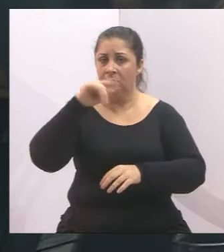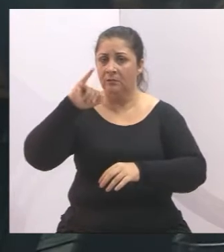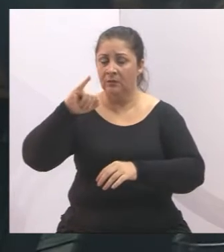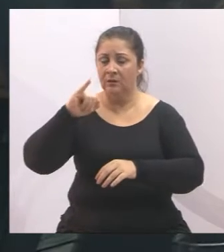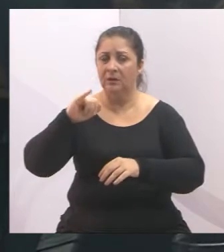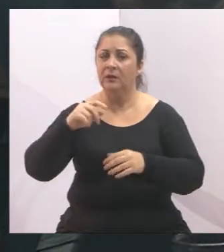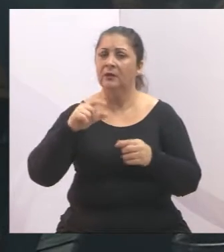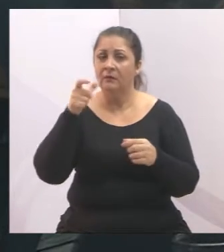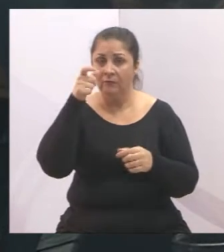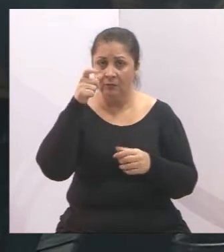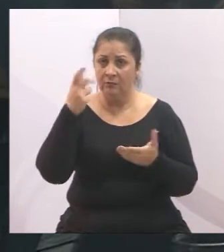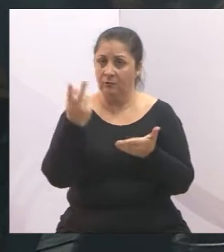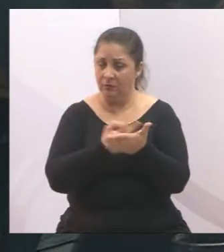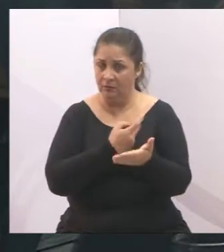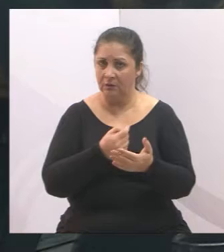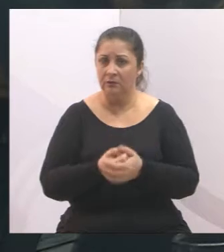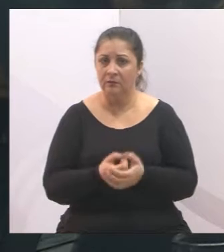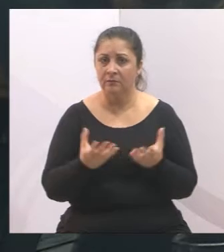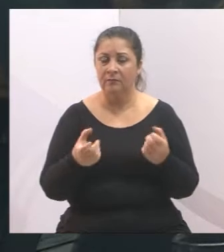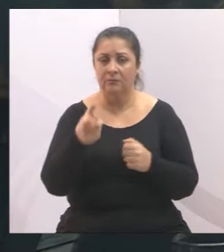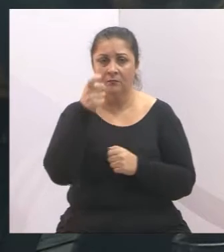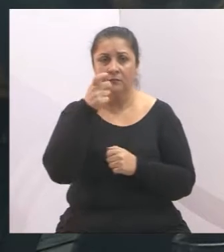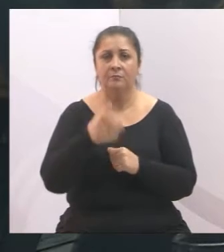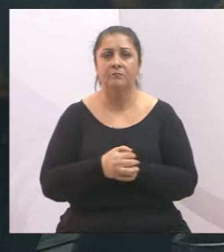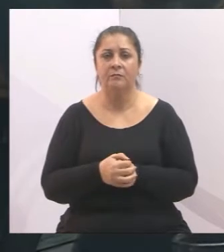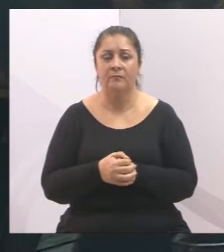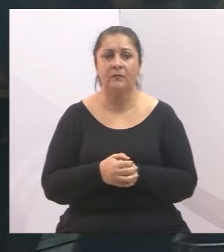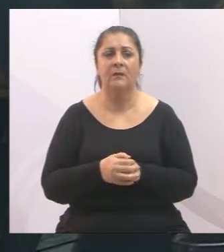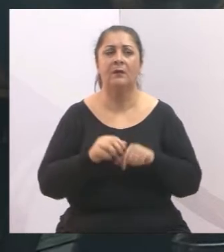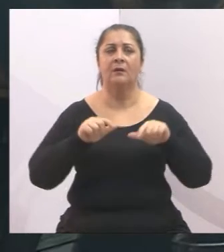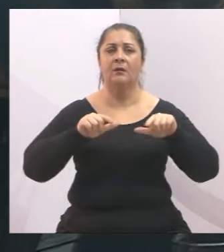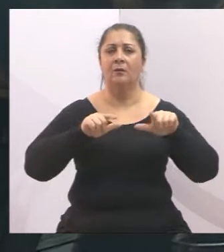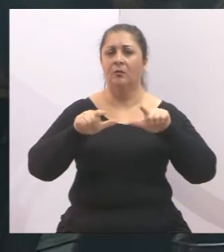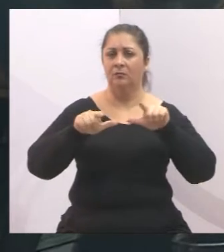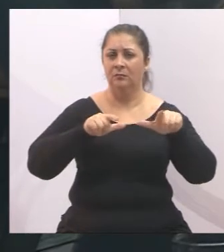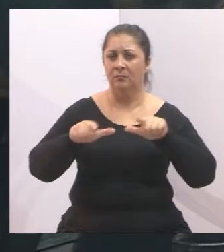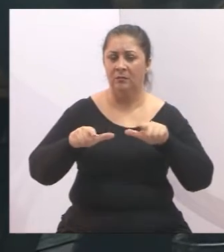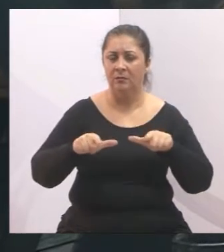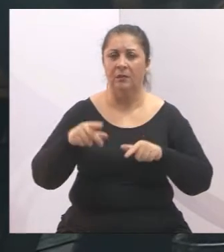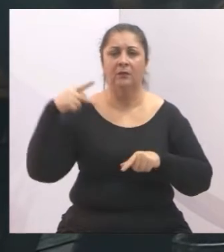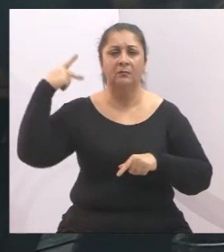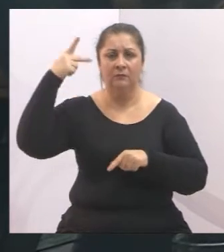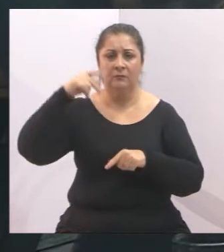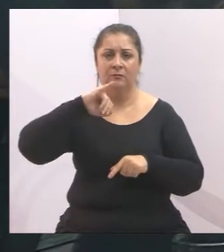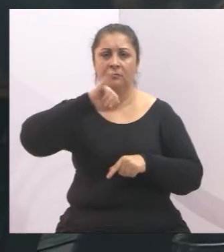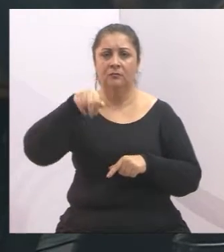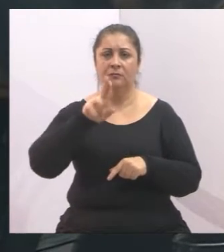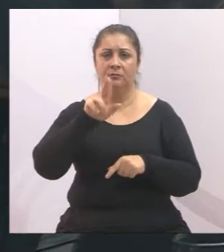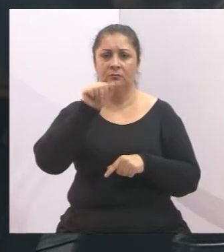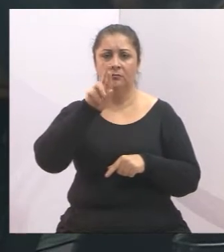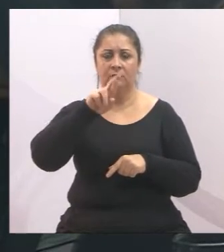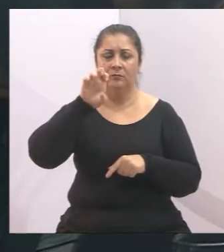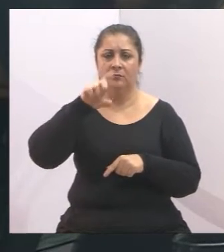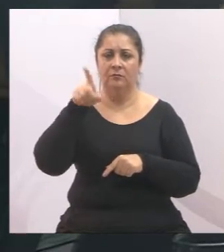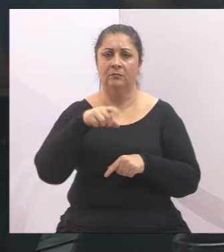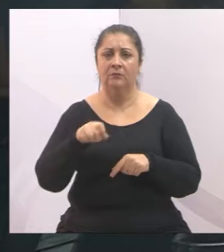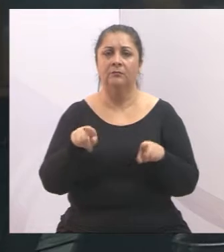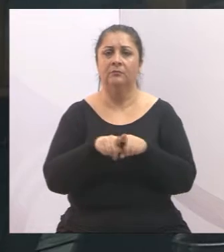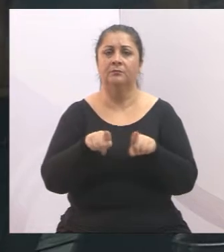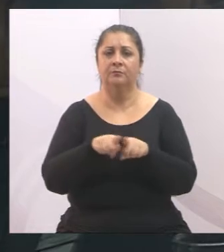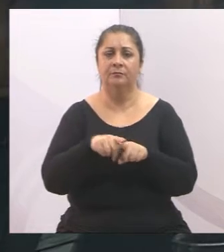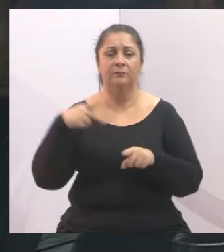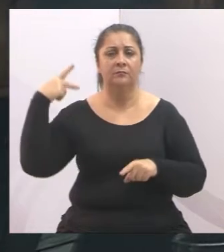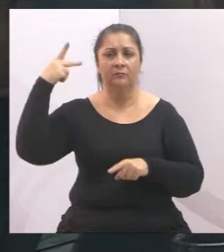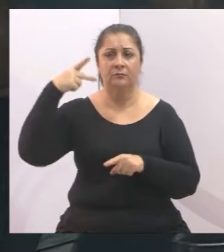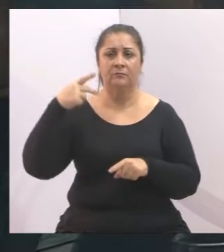Parlamentar de Inquérito, e aí eu quero registrar aqui o trabalho do vereador Juarez e também da vereadora Patrícia, que